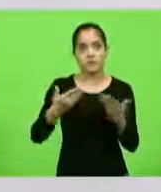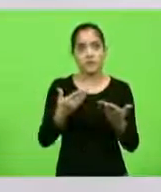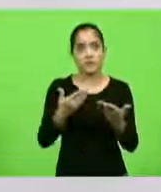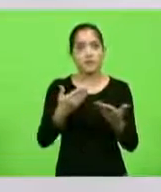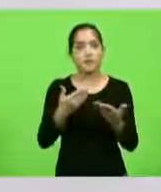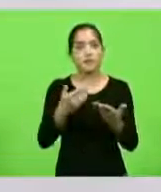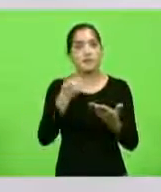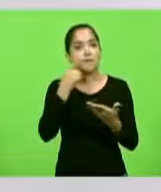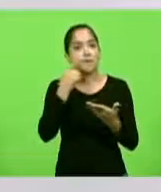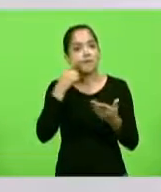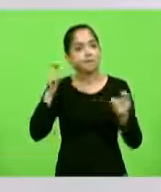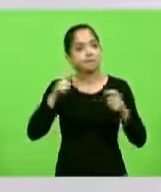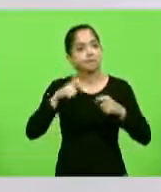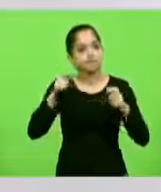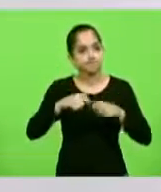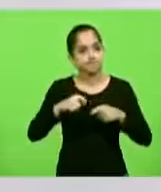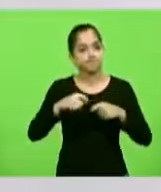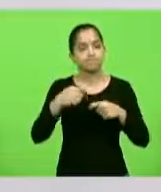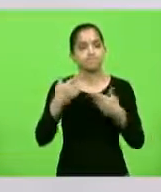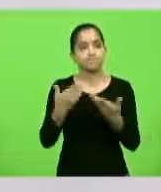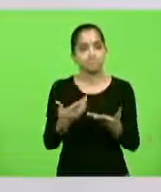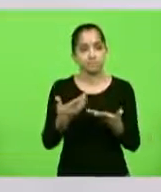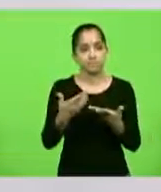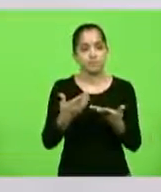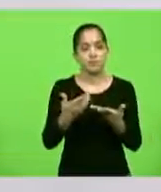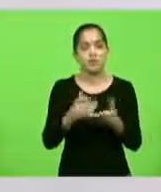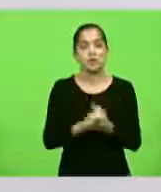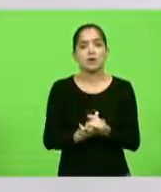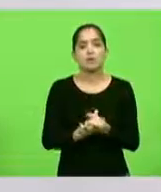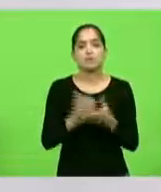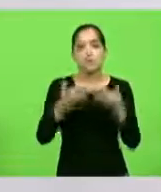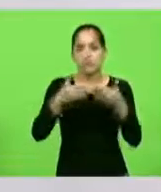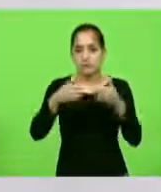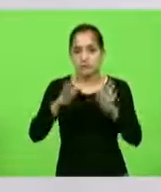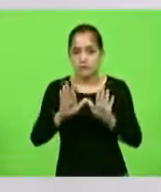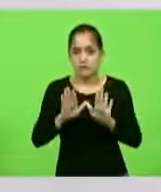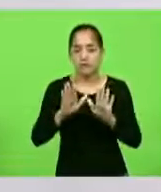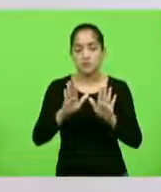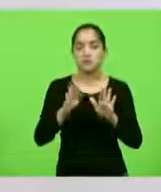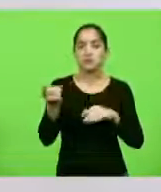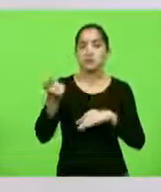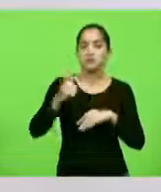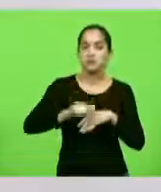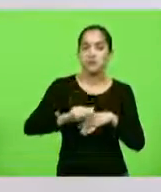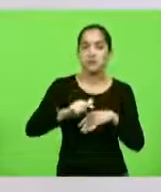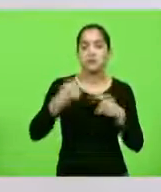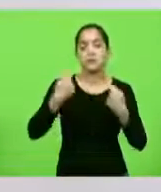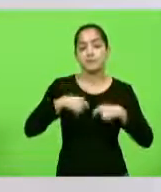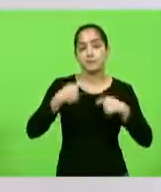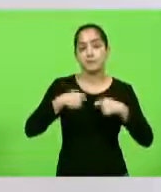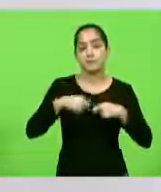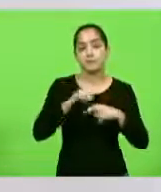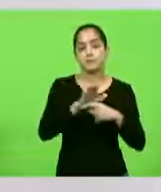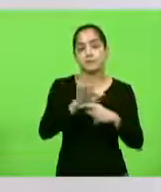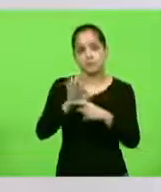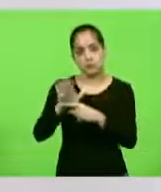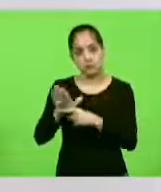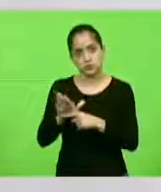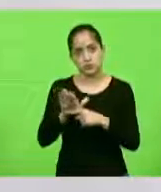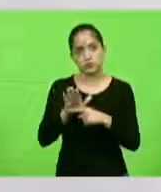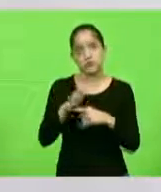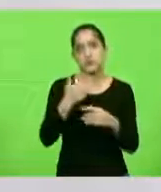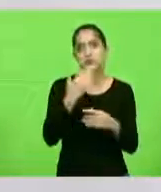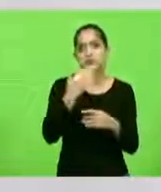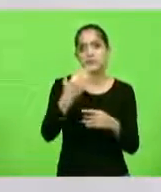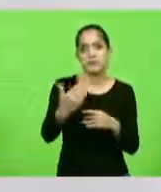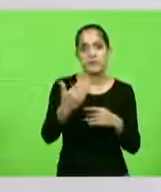possamos trabalhar essa questão da reabertura. essa com urgência, a Lagoa do Camacho precisa, e nós suplicamos ao governo do estado um